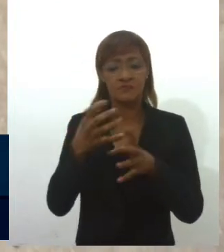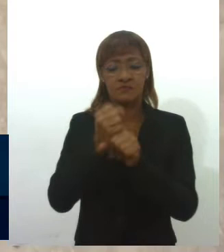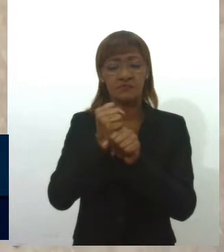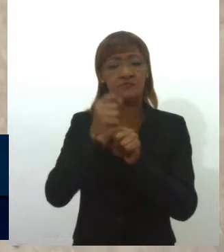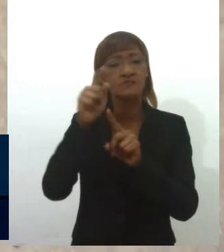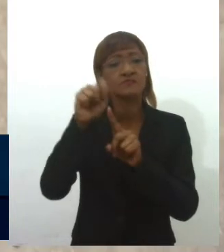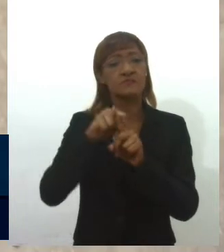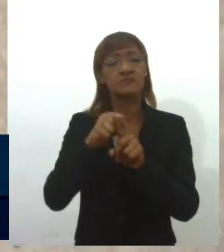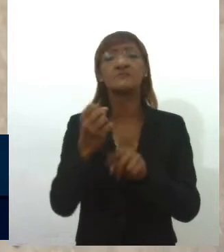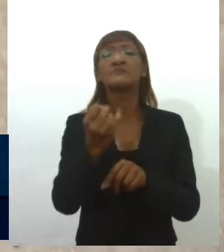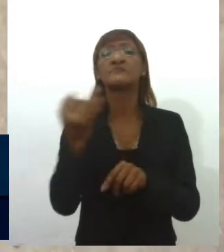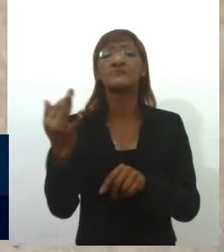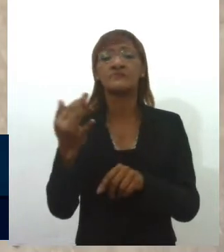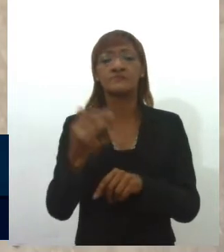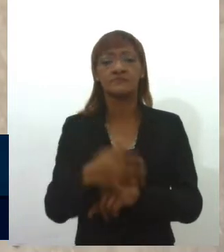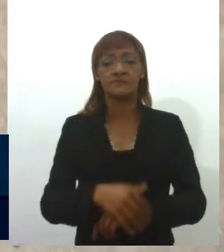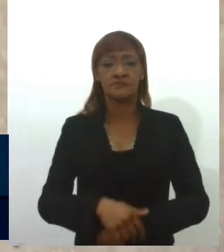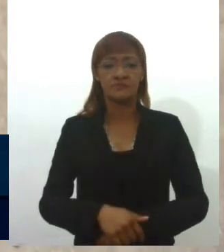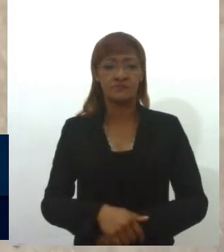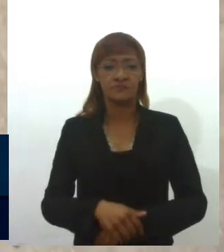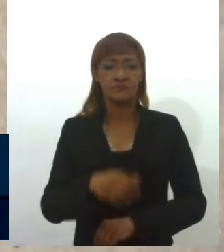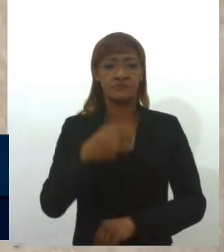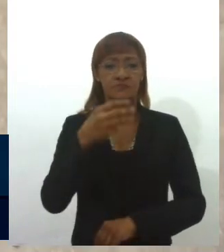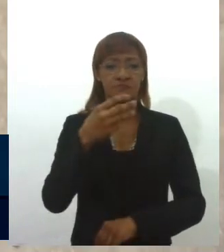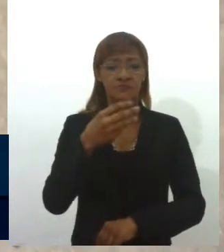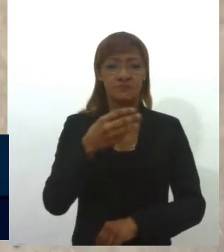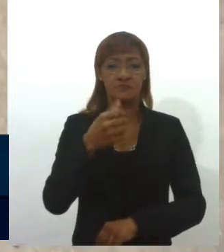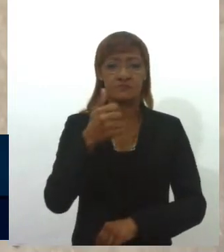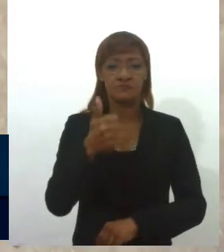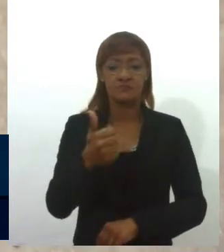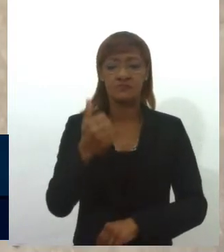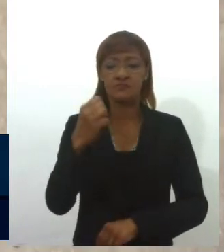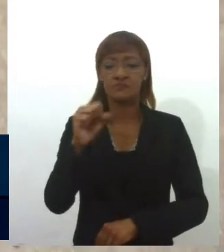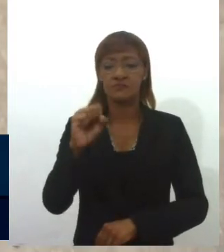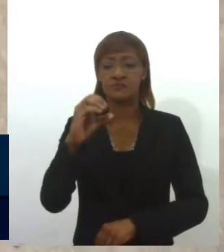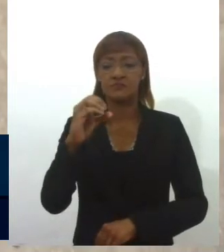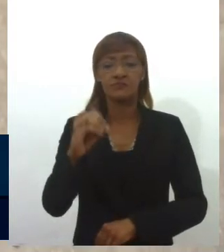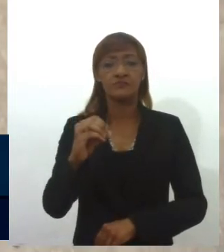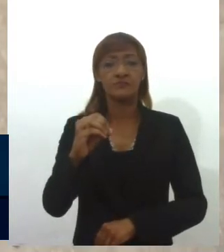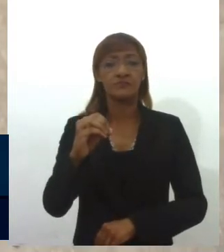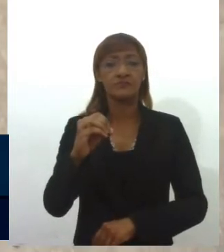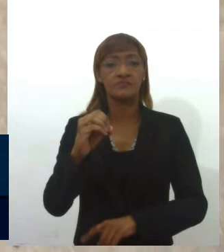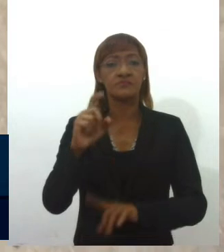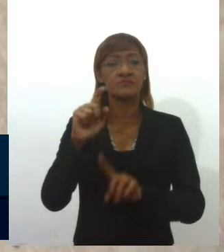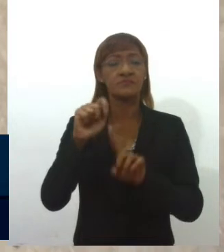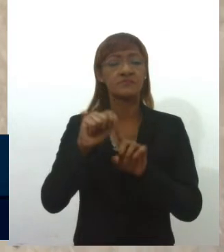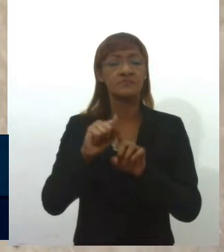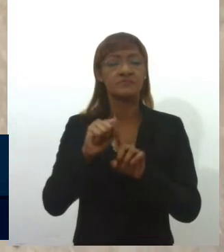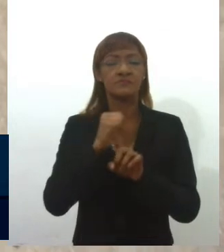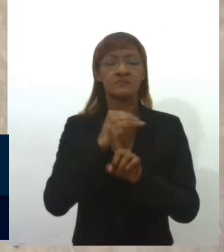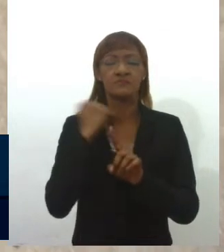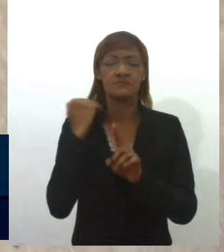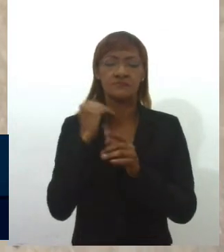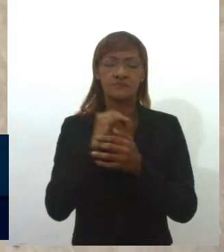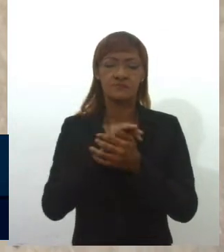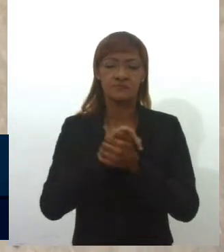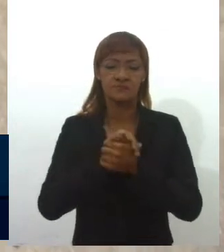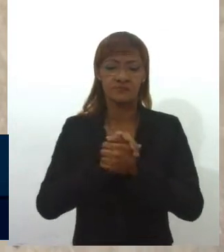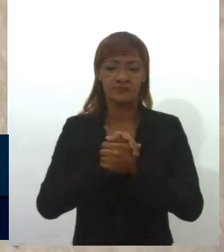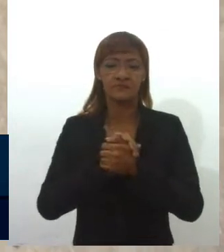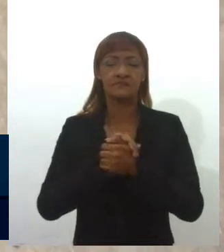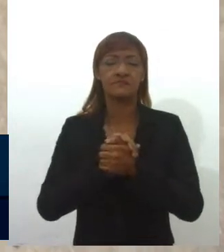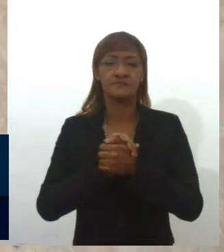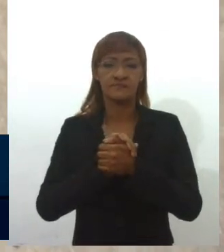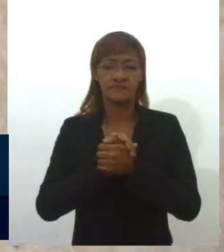quantas pessoas são? 13, 18, são 180 óbitos no mês por uma única doença, que é o